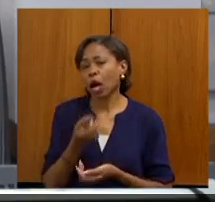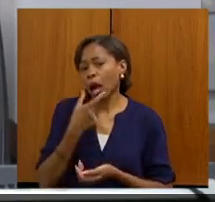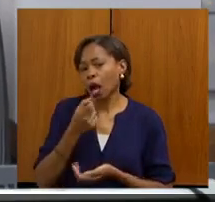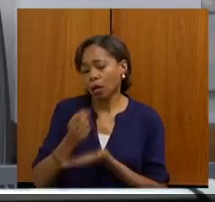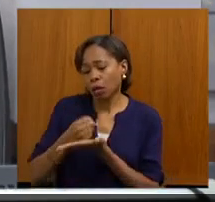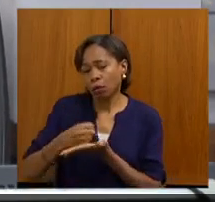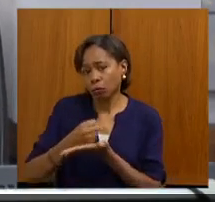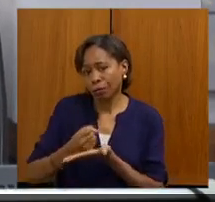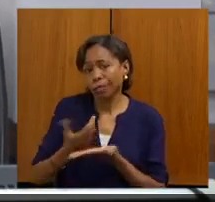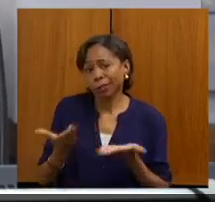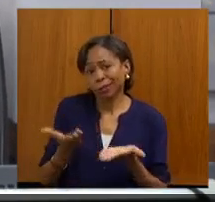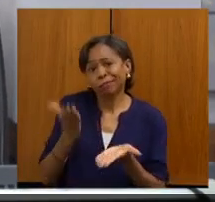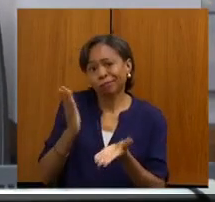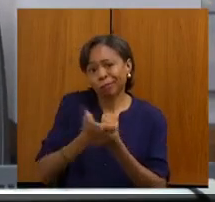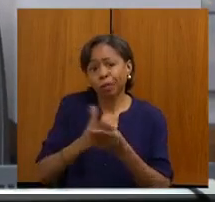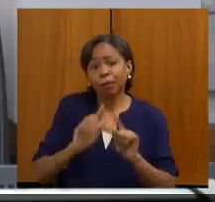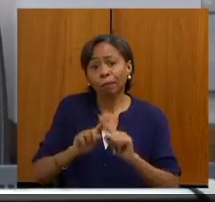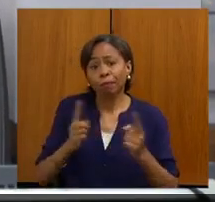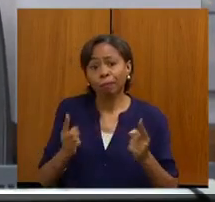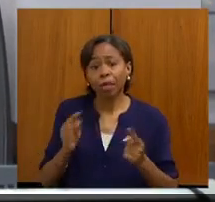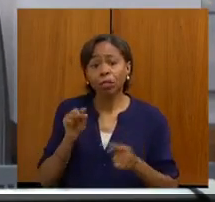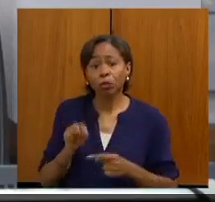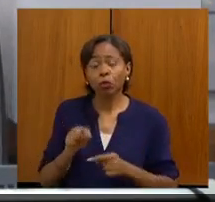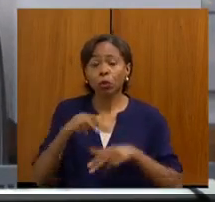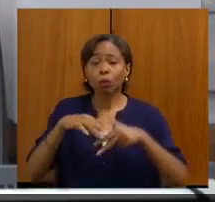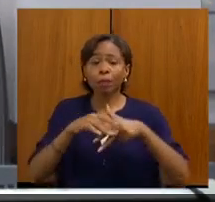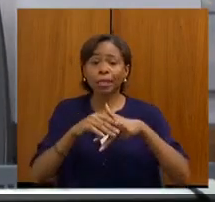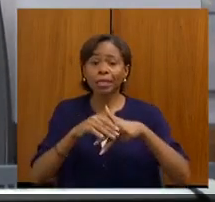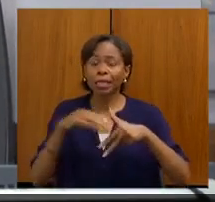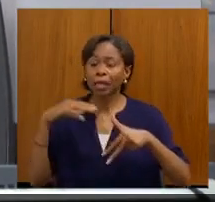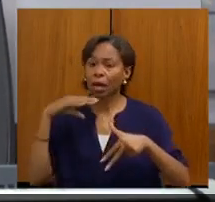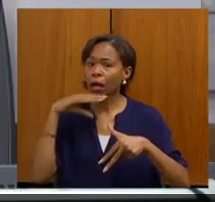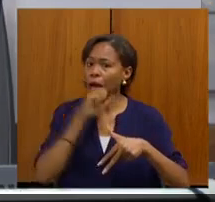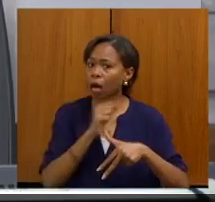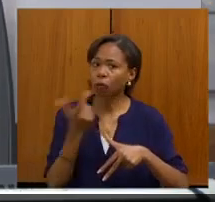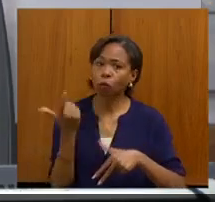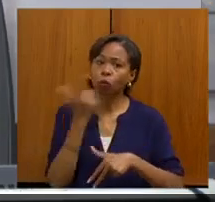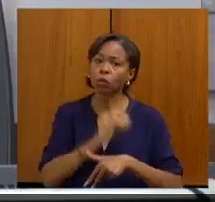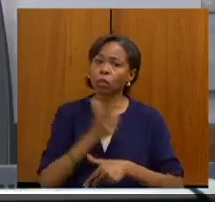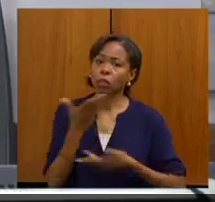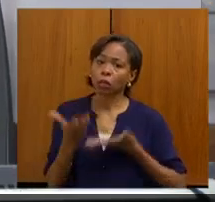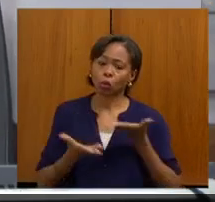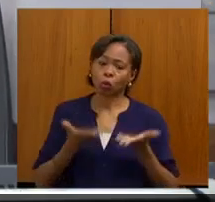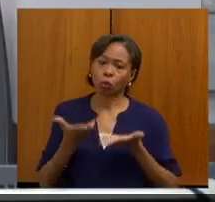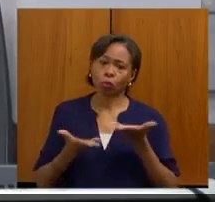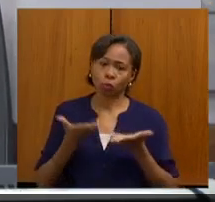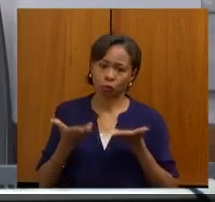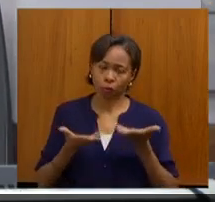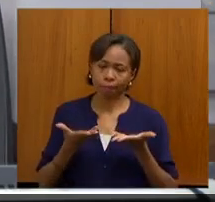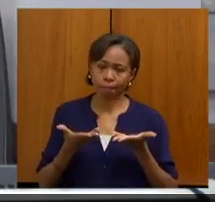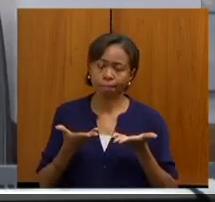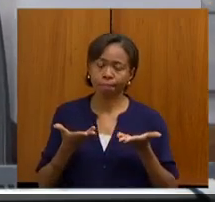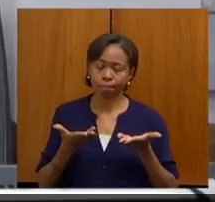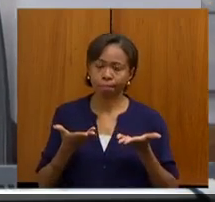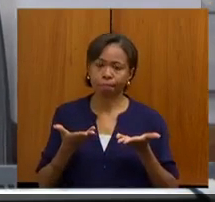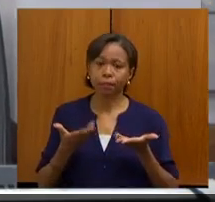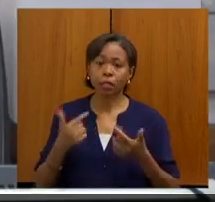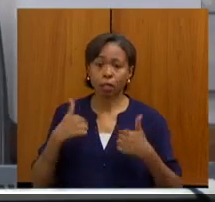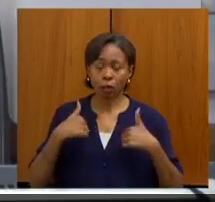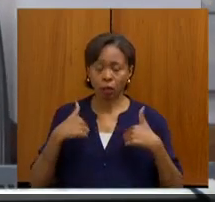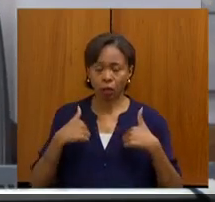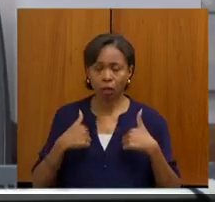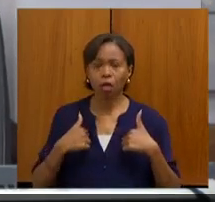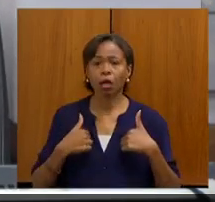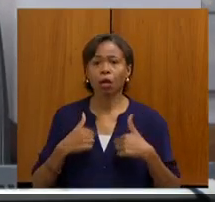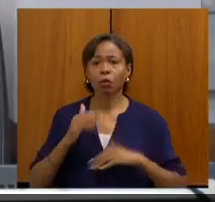dar ao paciente acesso rápido e seguro completo do tratamento. Então, tenha de mim um